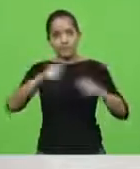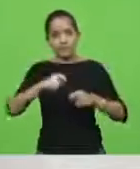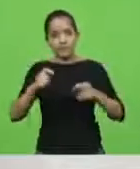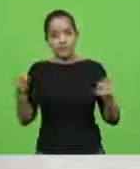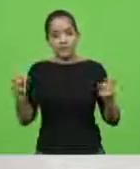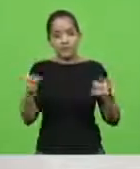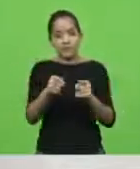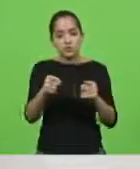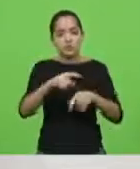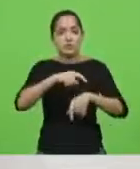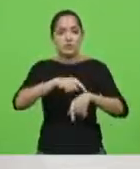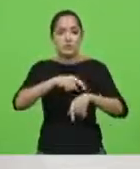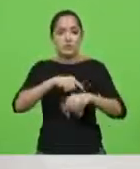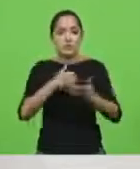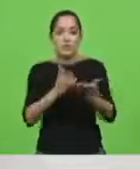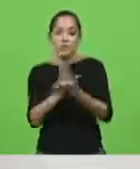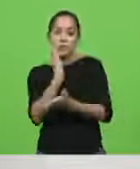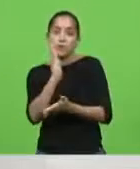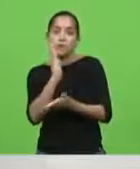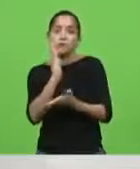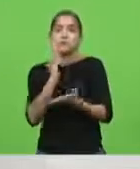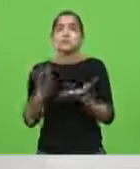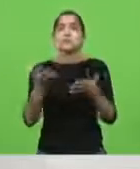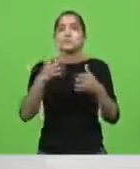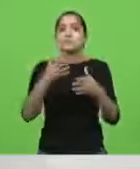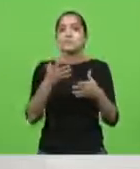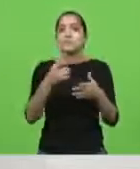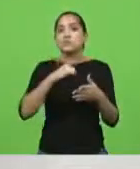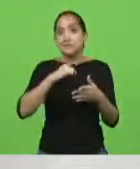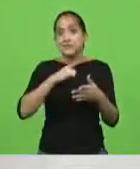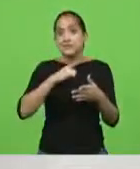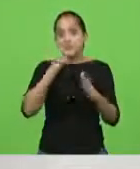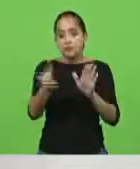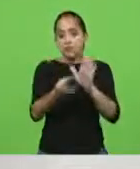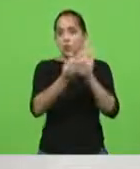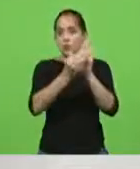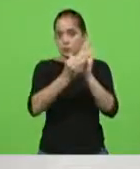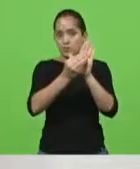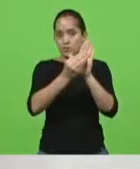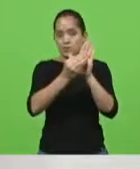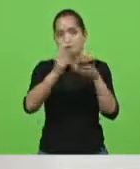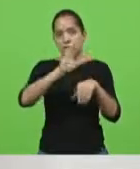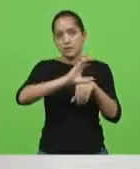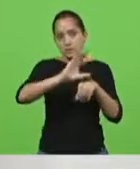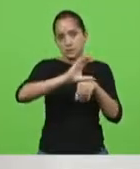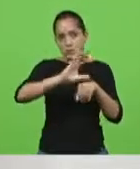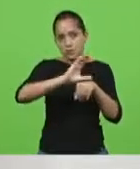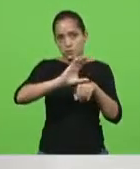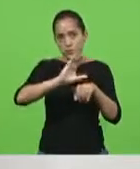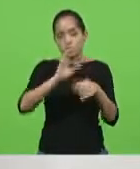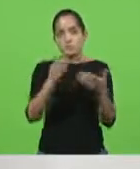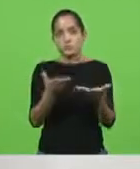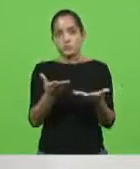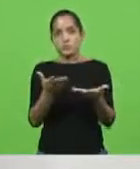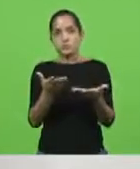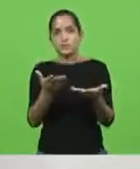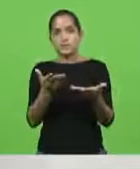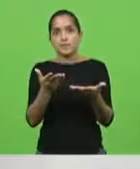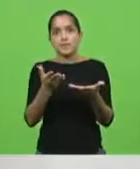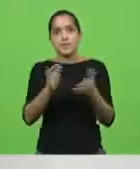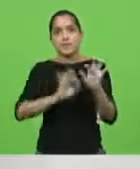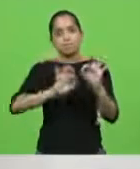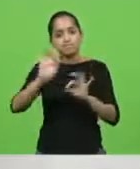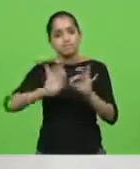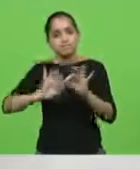a aprovação da inclusão desse curso para que nós possamos, então, por essa estratégia,